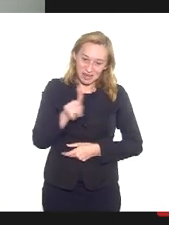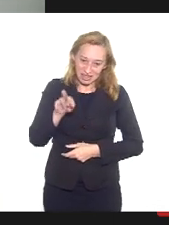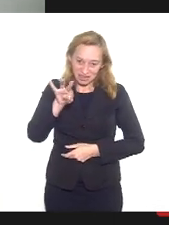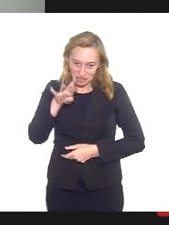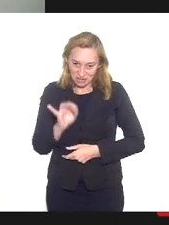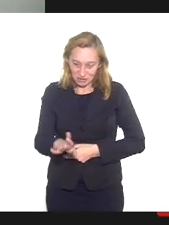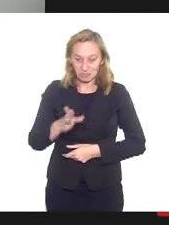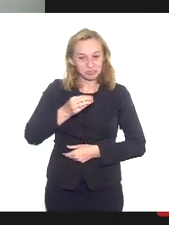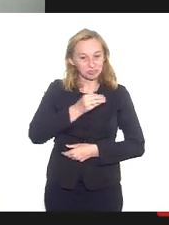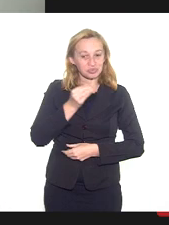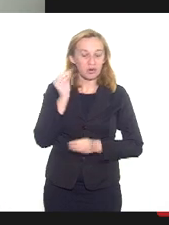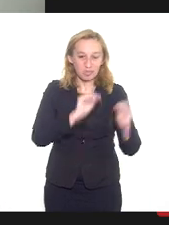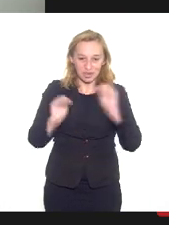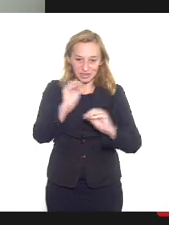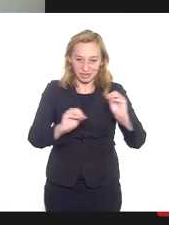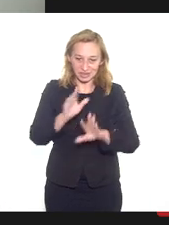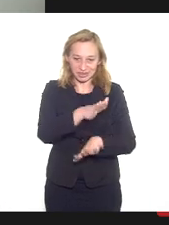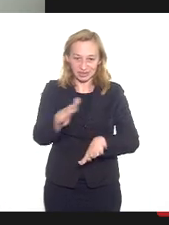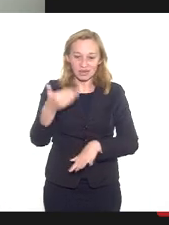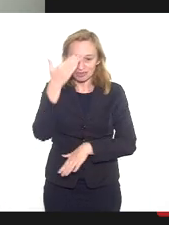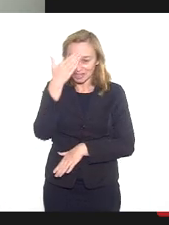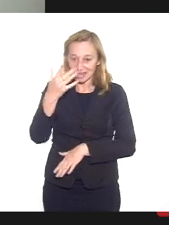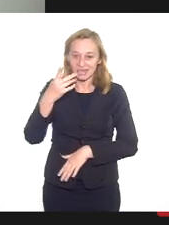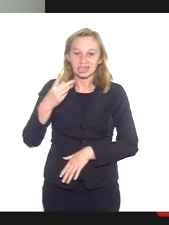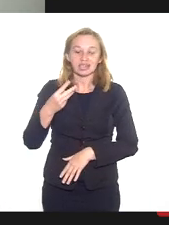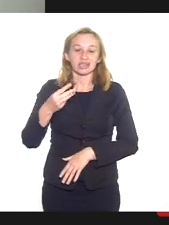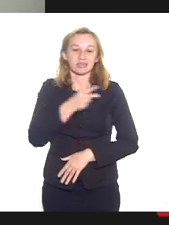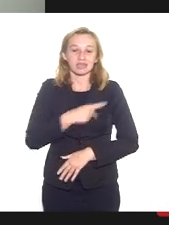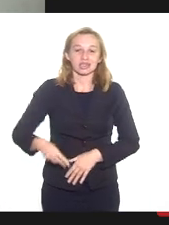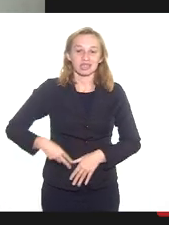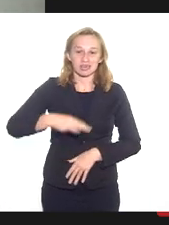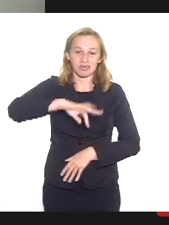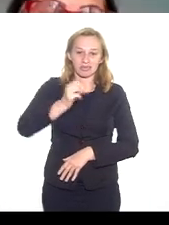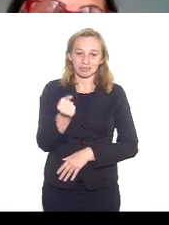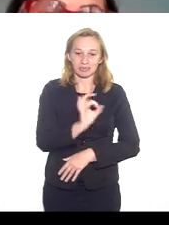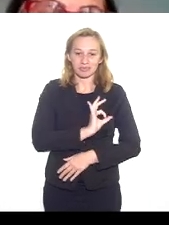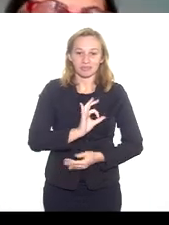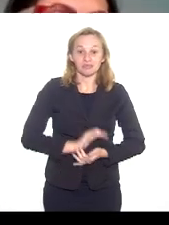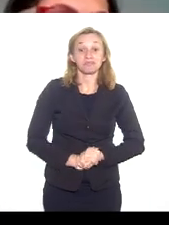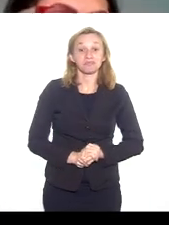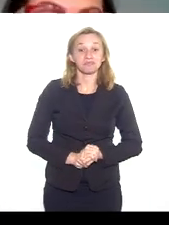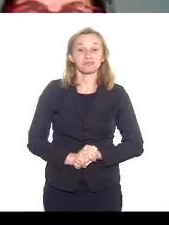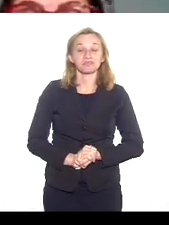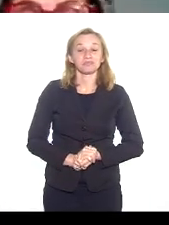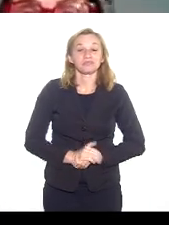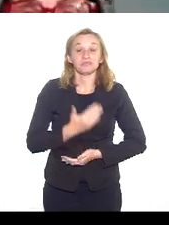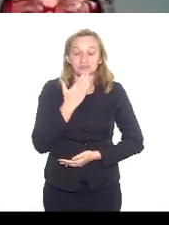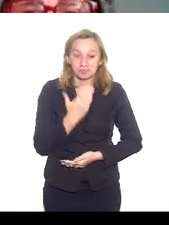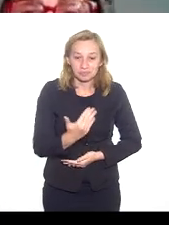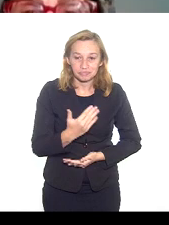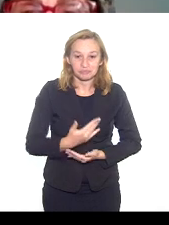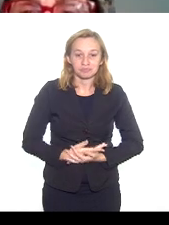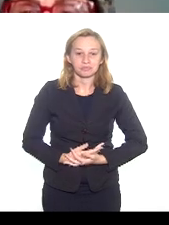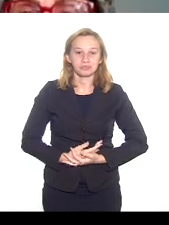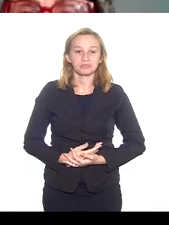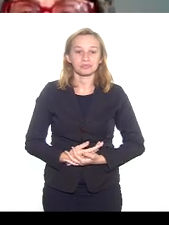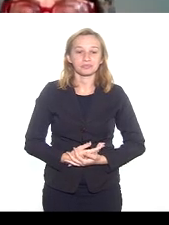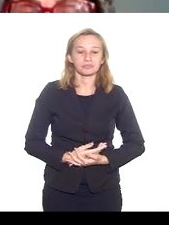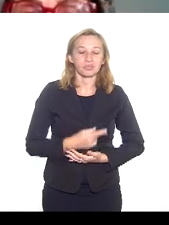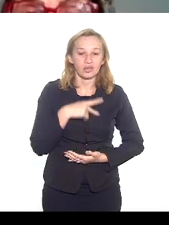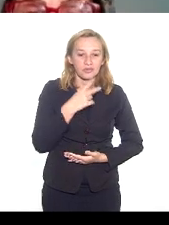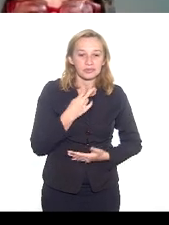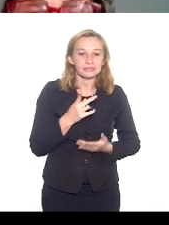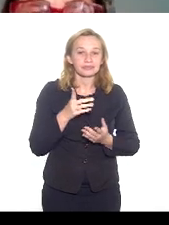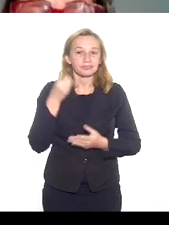beijo no coração de vocês. Obrigada, presidenta Marta Rocha. eu vou pedir a contribuição dos deputados para ao